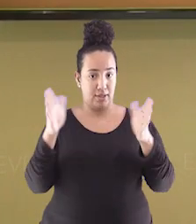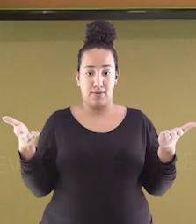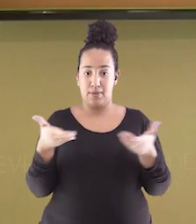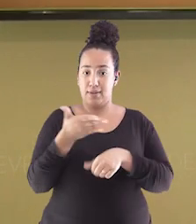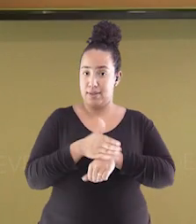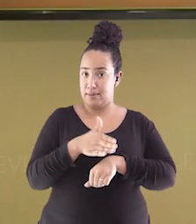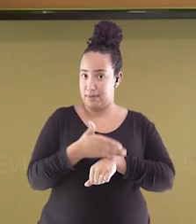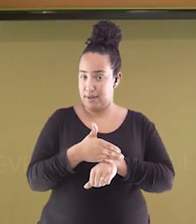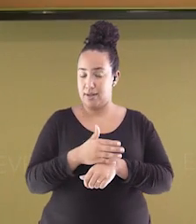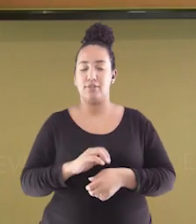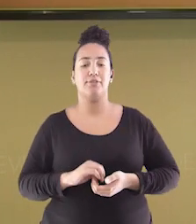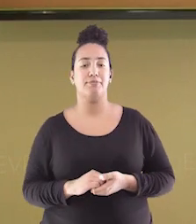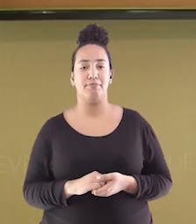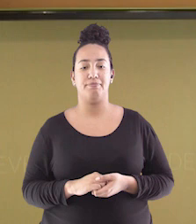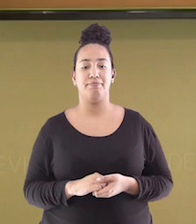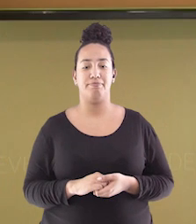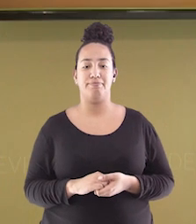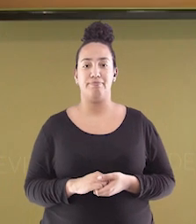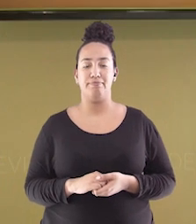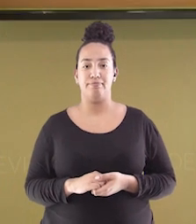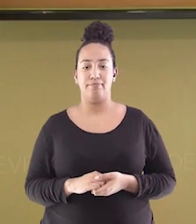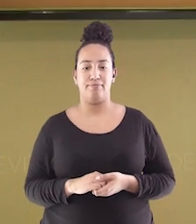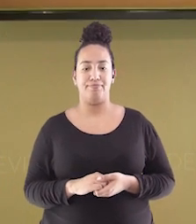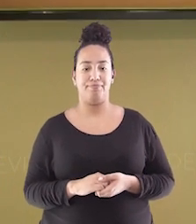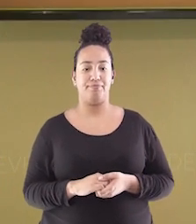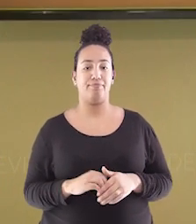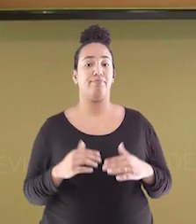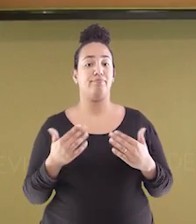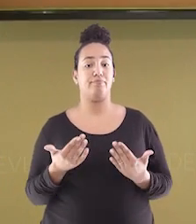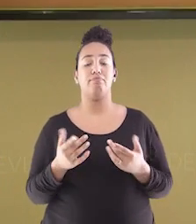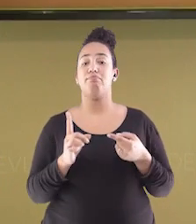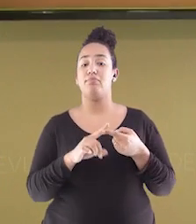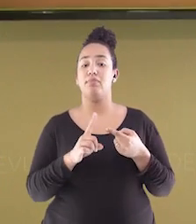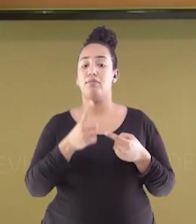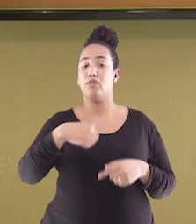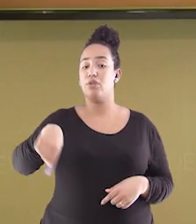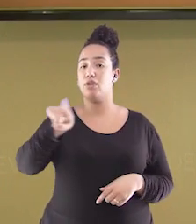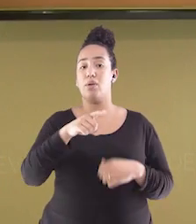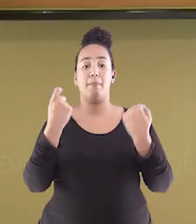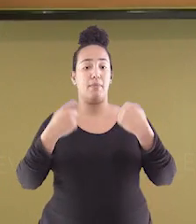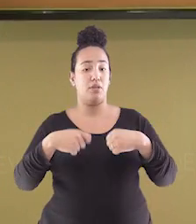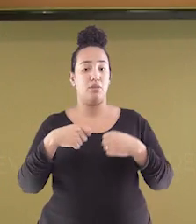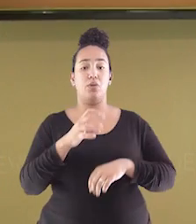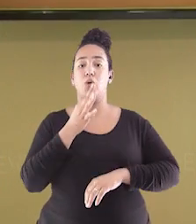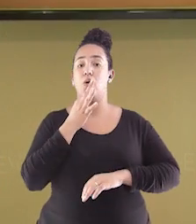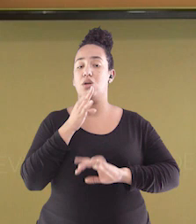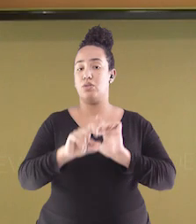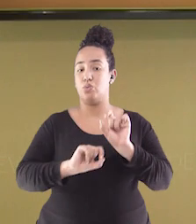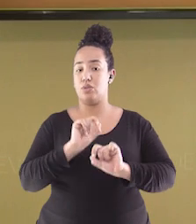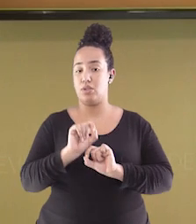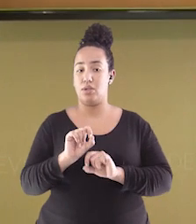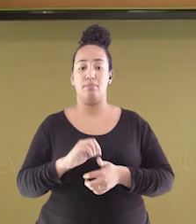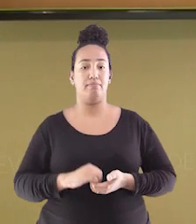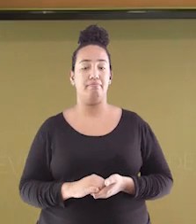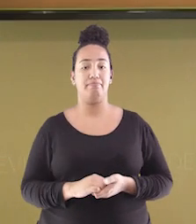melhor na prática e avançar em nossos conhecimentos? A primeira coisa que precisamos conhecer muito bem